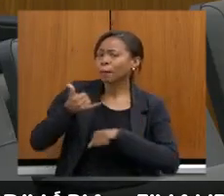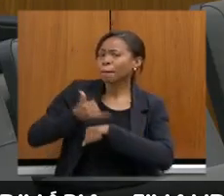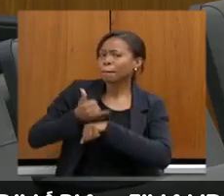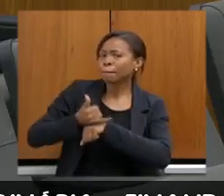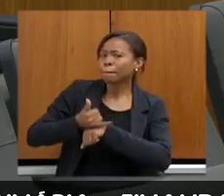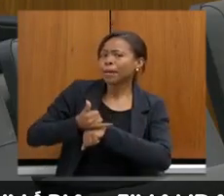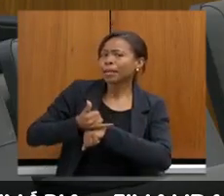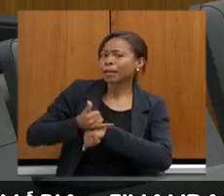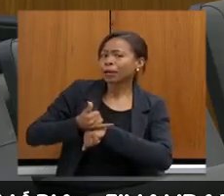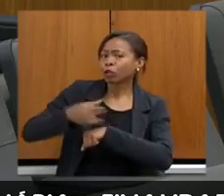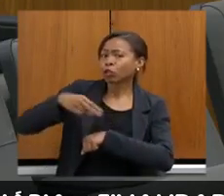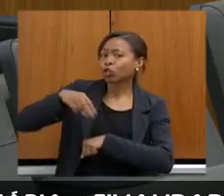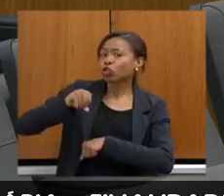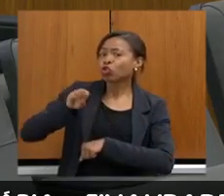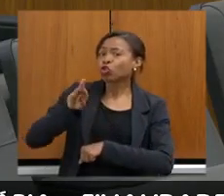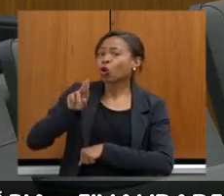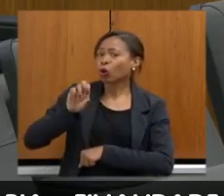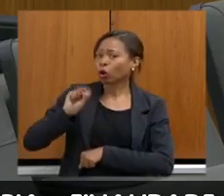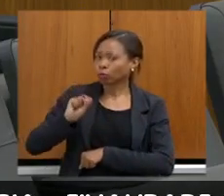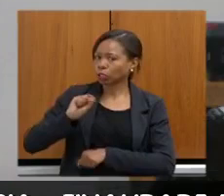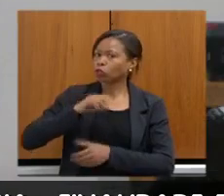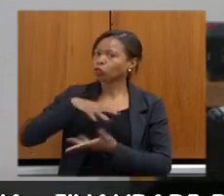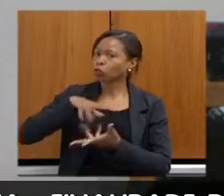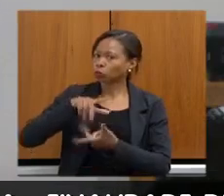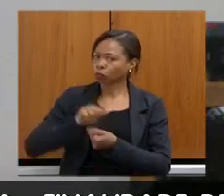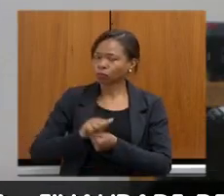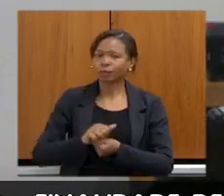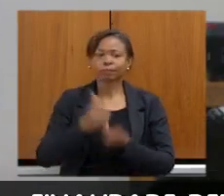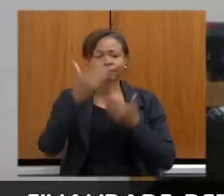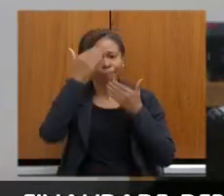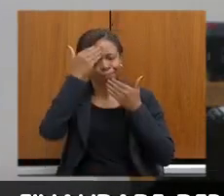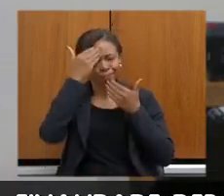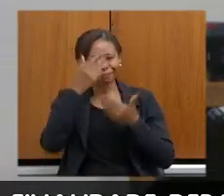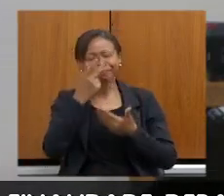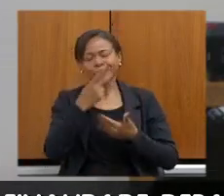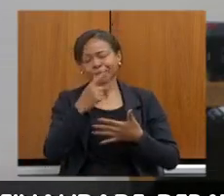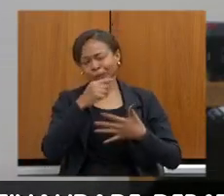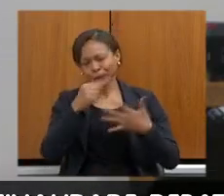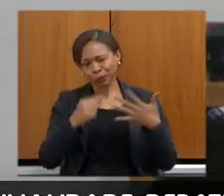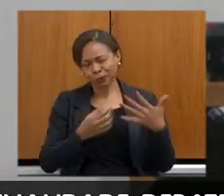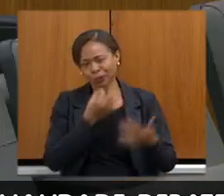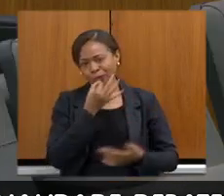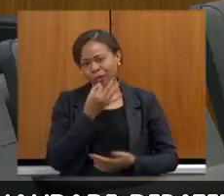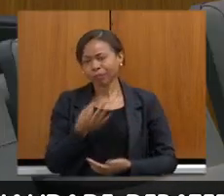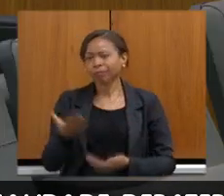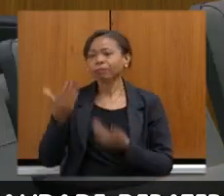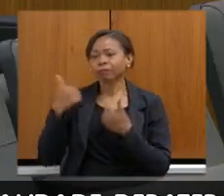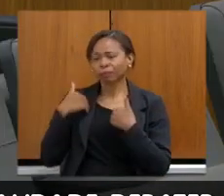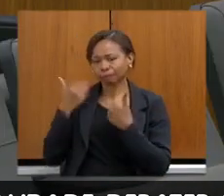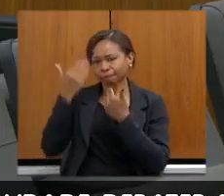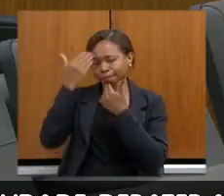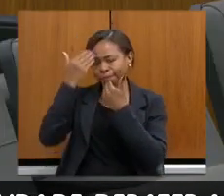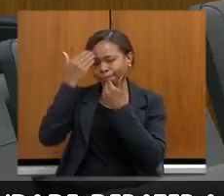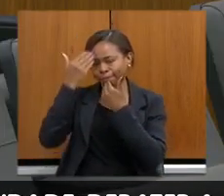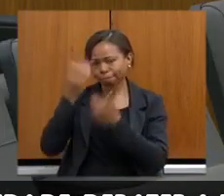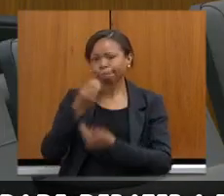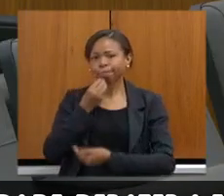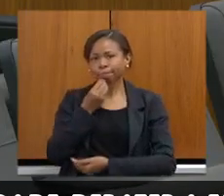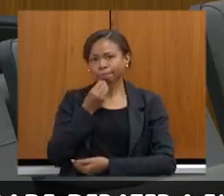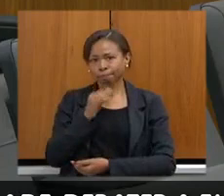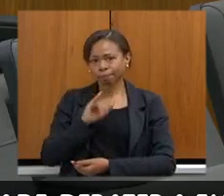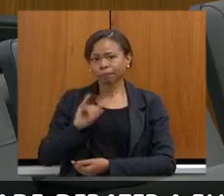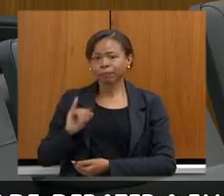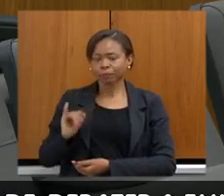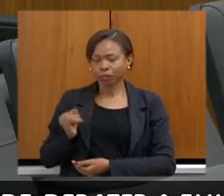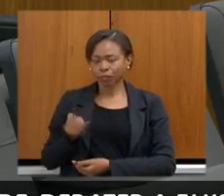metade do planeta. Muito obrigado pelas suas contribuições, senhor André. Eu agradeço demais a oportunidade